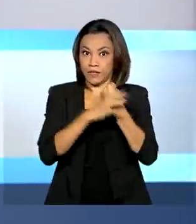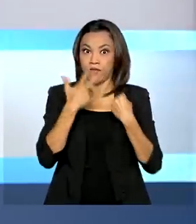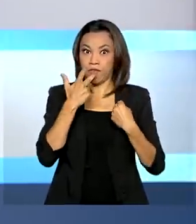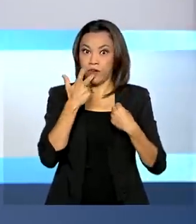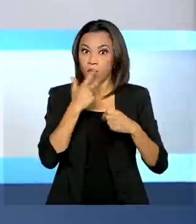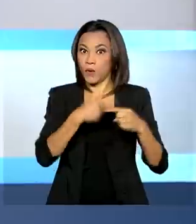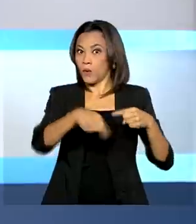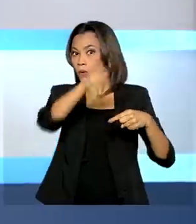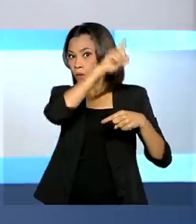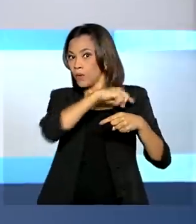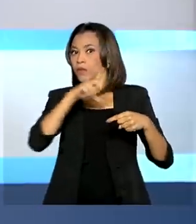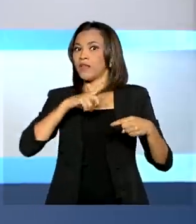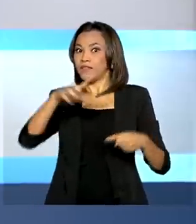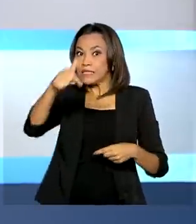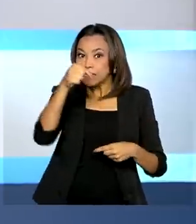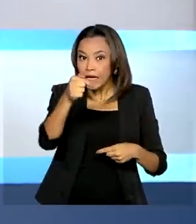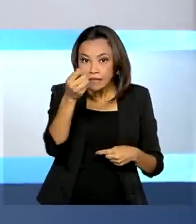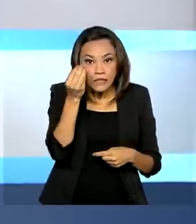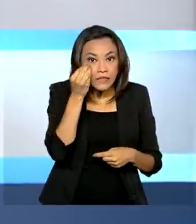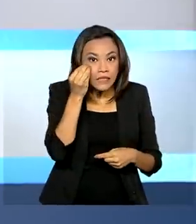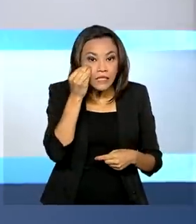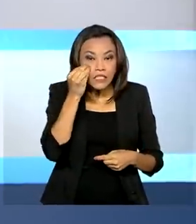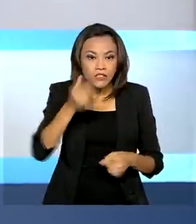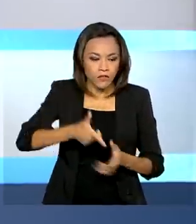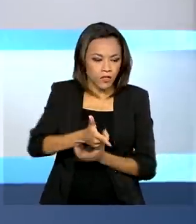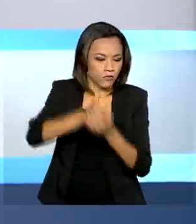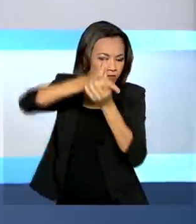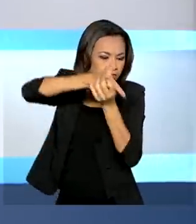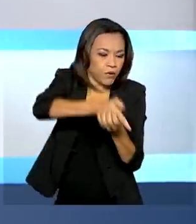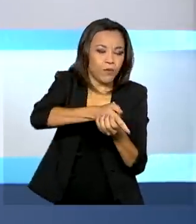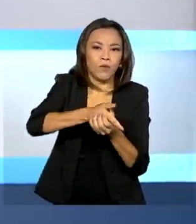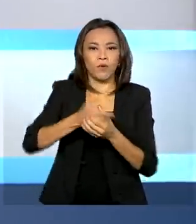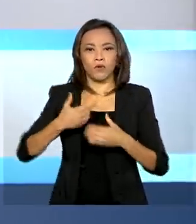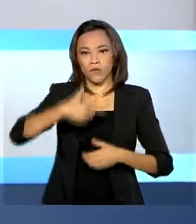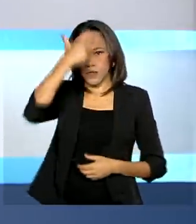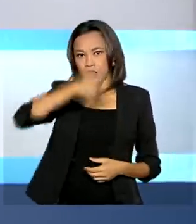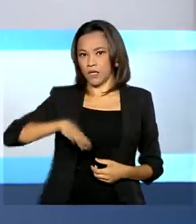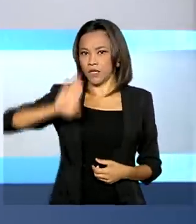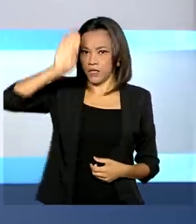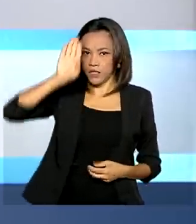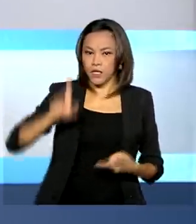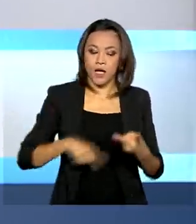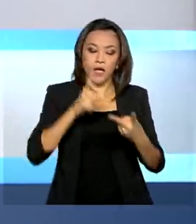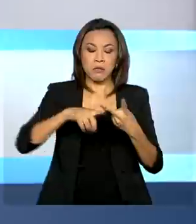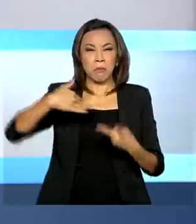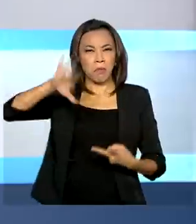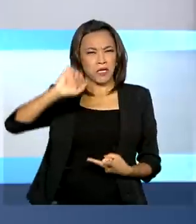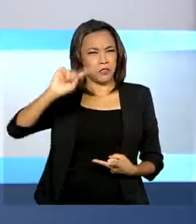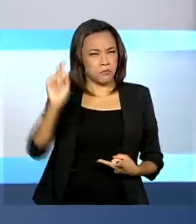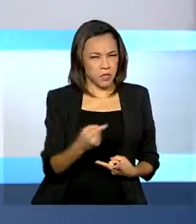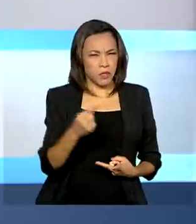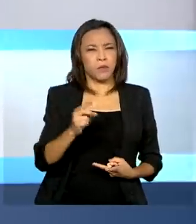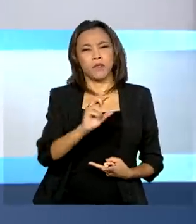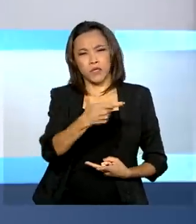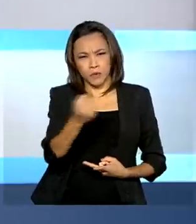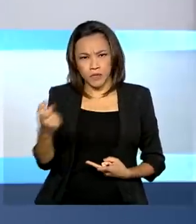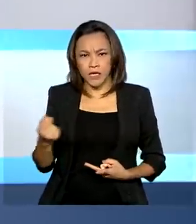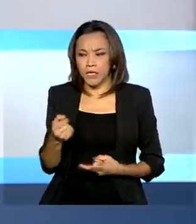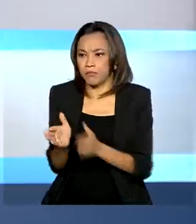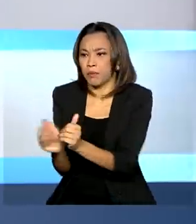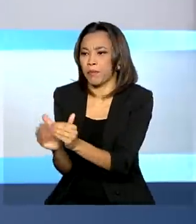semana foram sete tentativas de homicídio contra candidatos, mais de 1.200 casos de boca de urna e